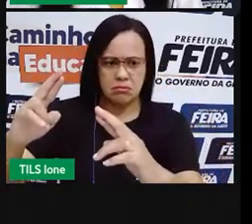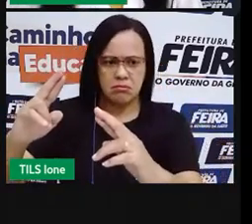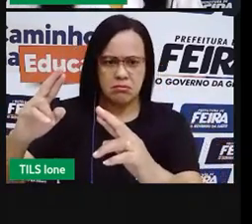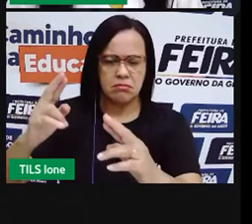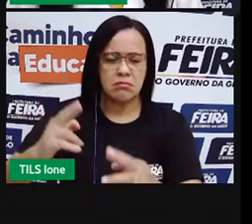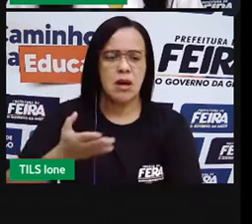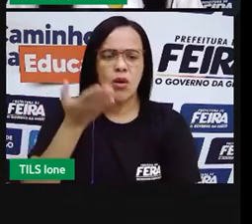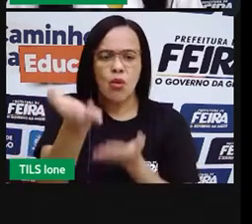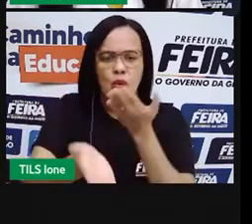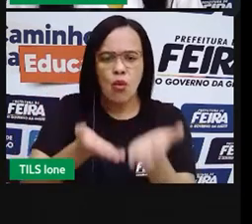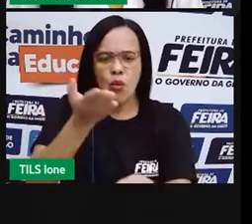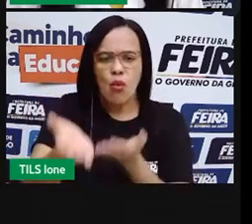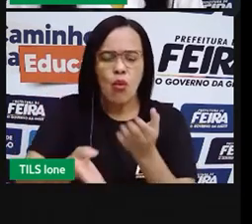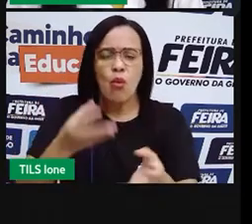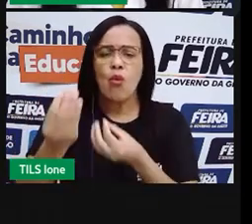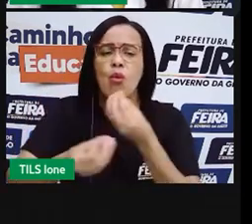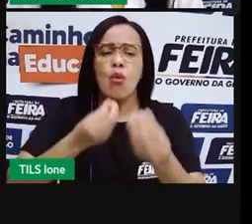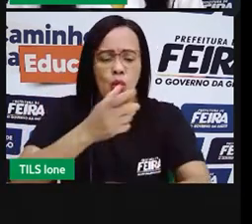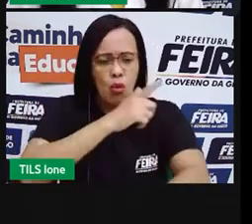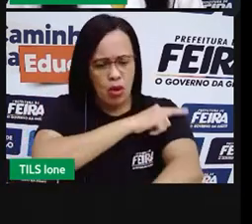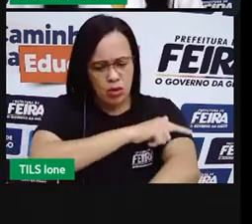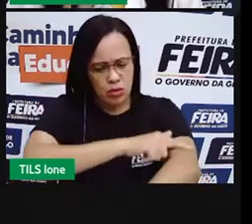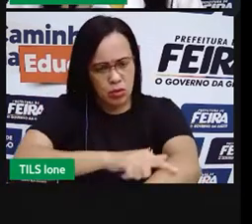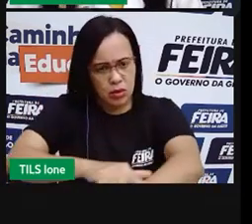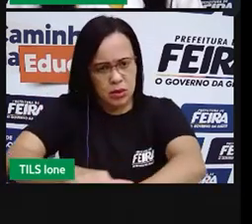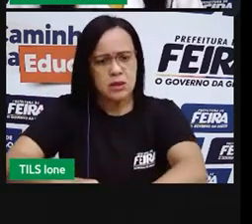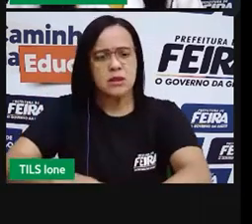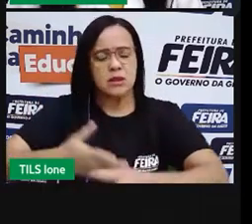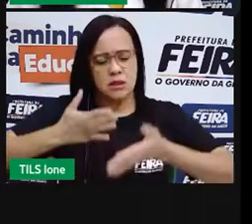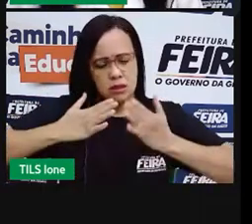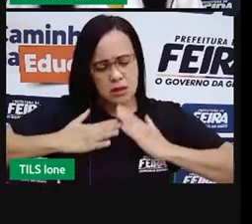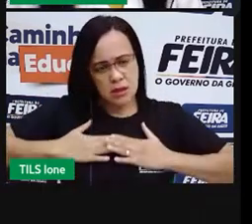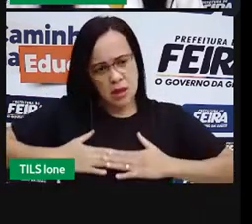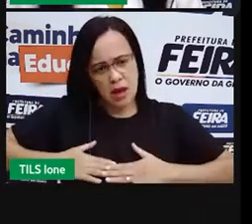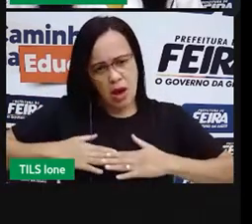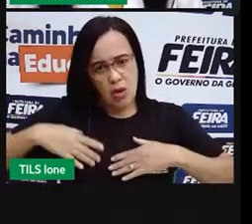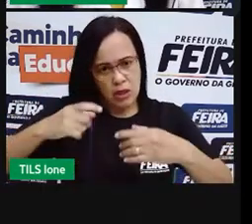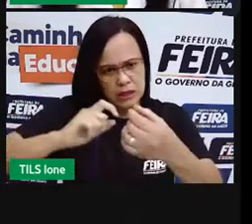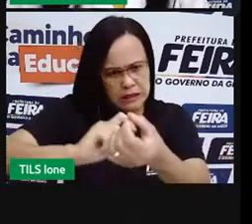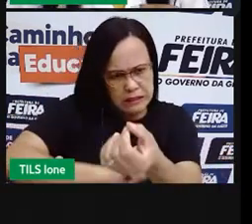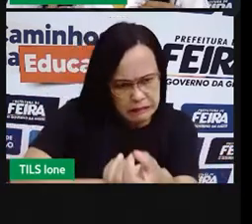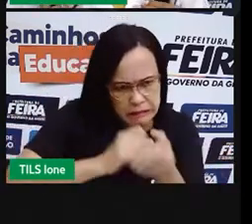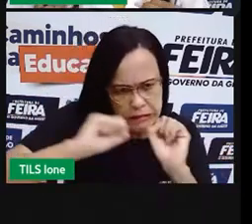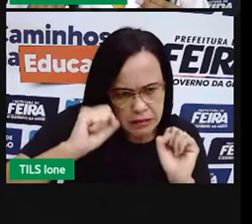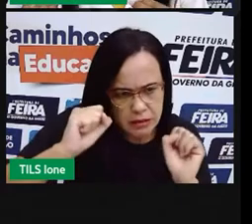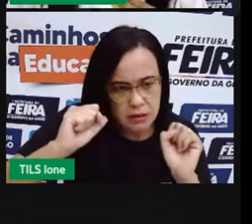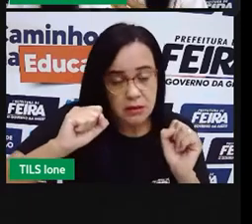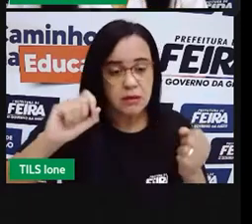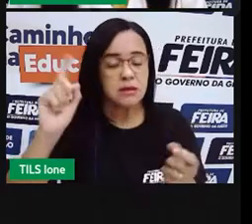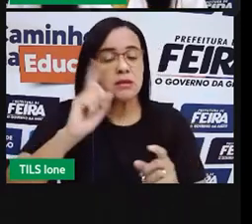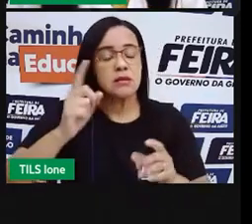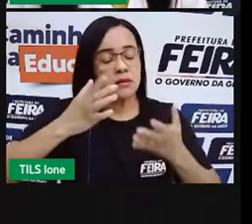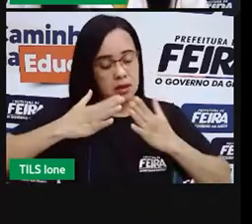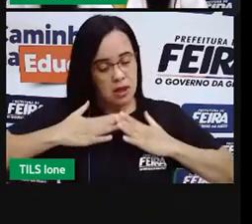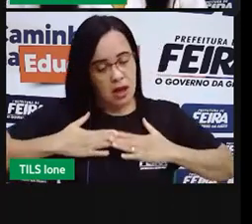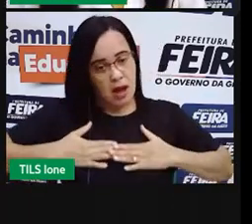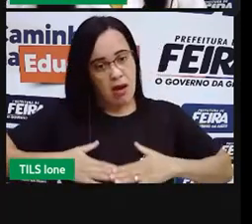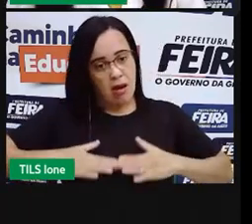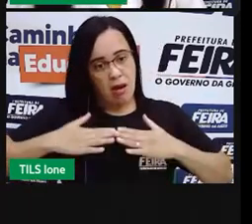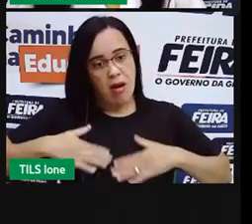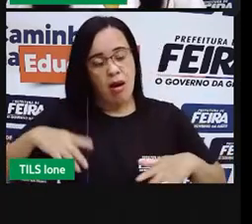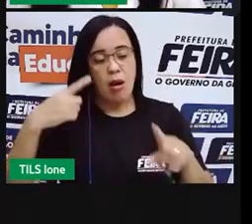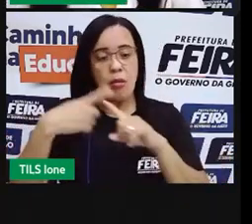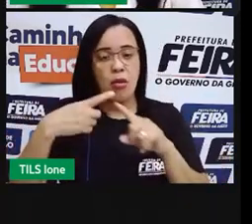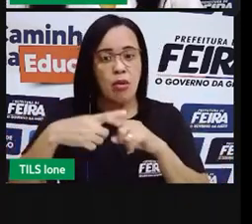calma e absorção e controlar quando nós estamos enxergados. Porque com as nossas palavras,